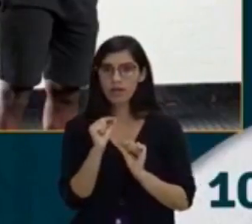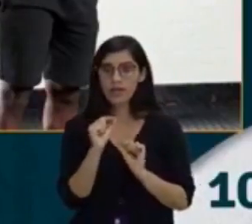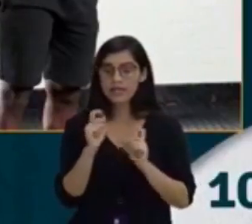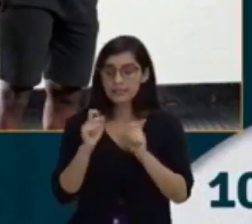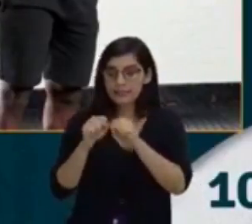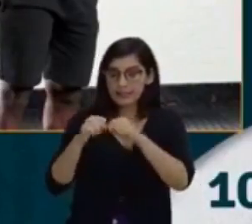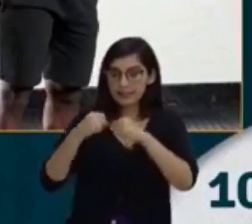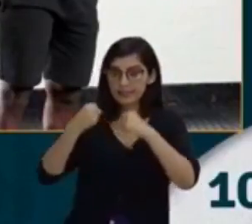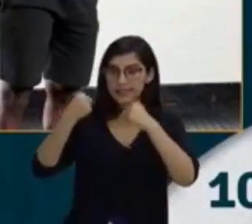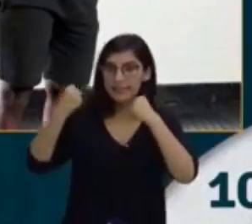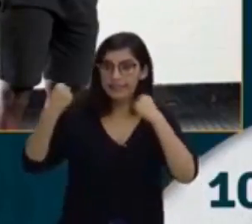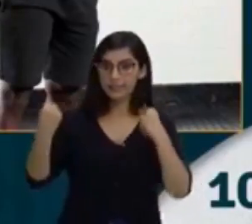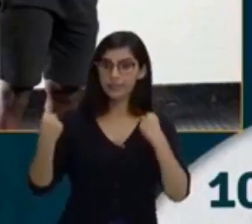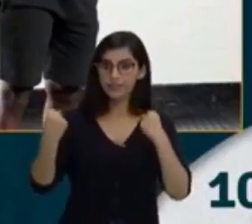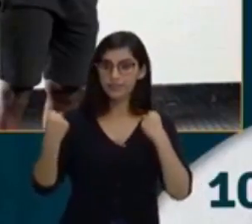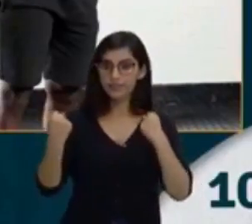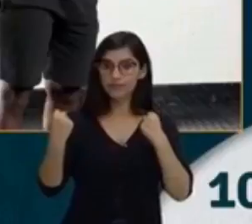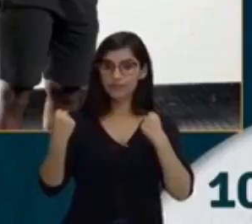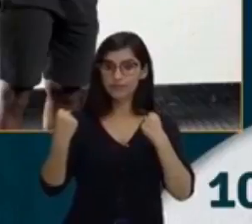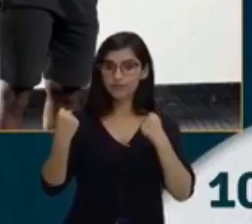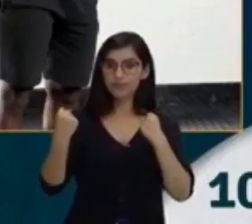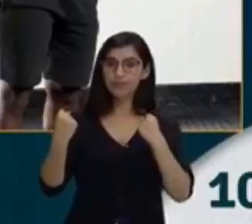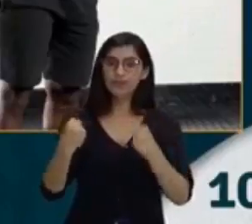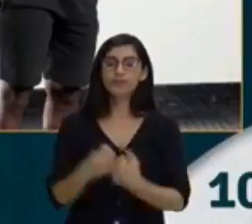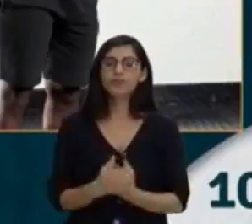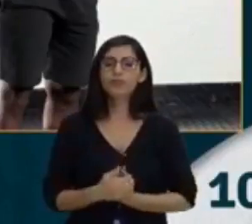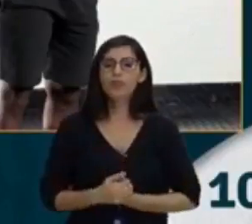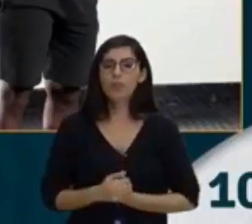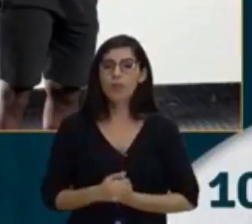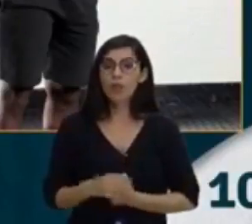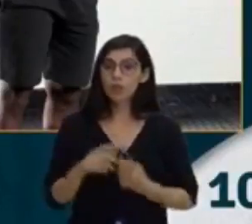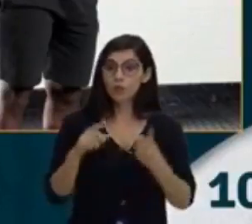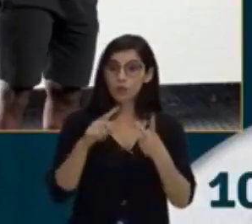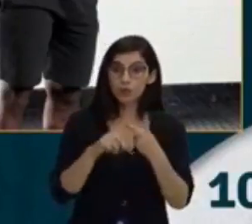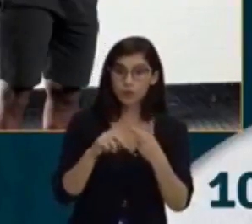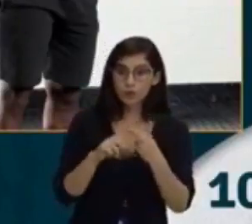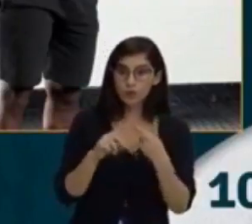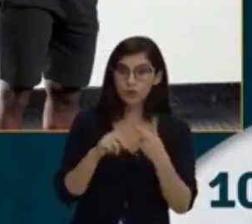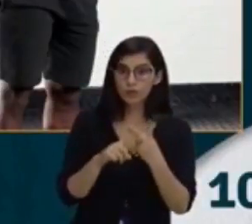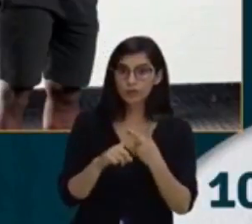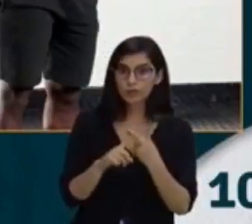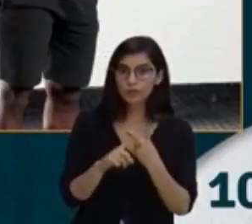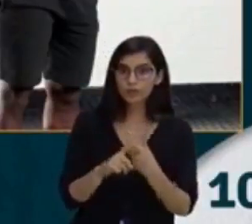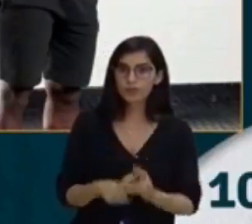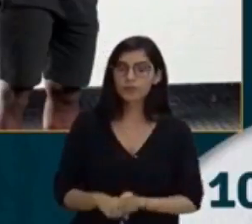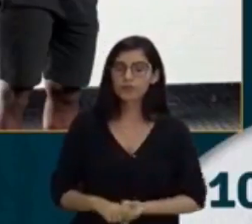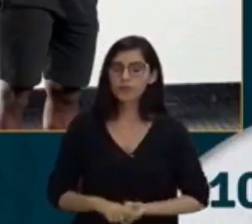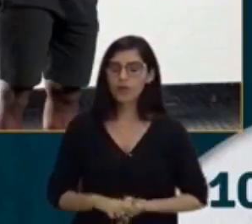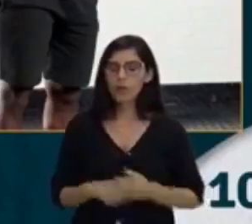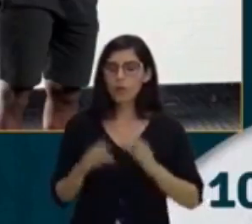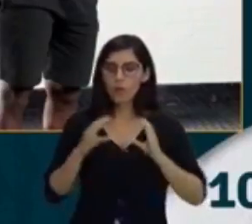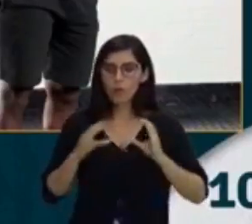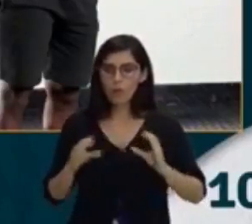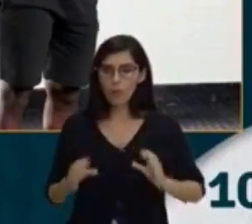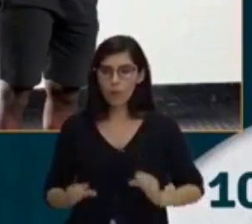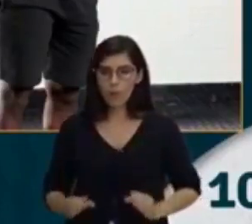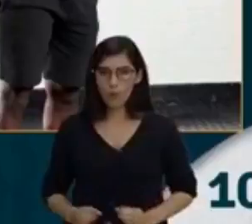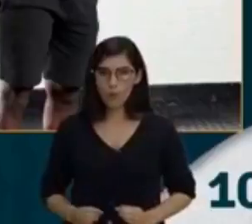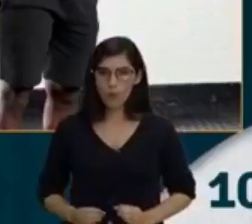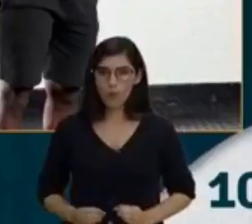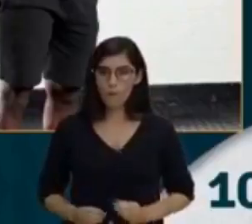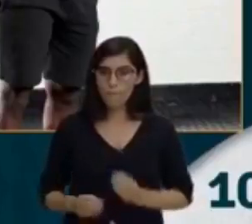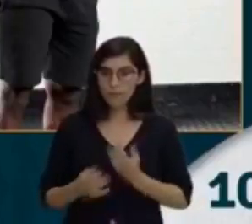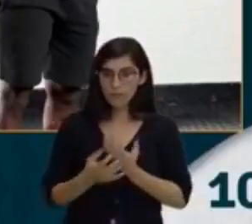resistir. Número 2. Propriedade de um corpo que